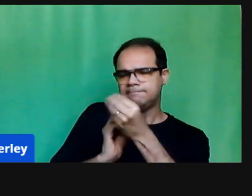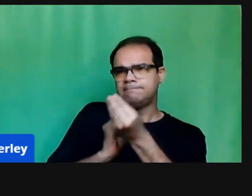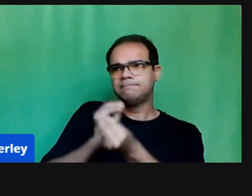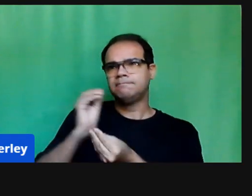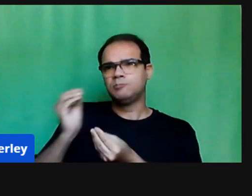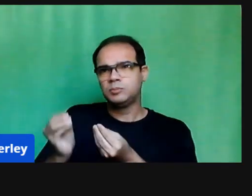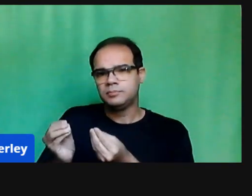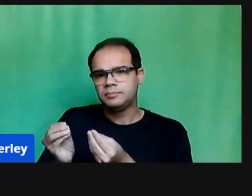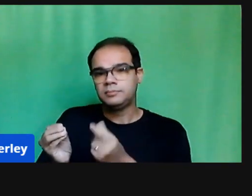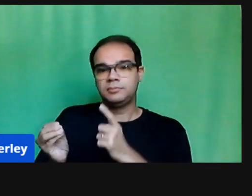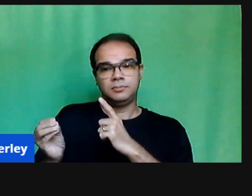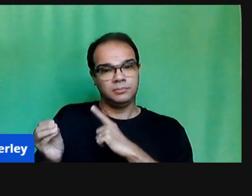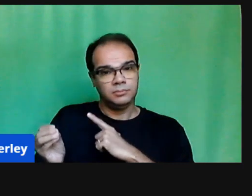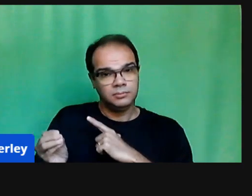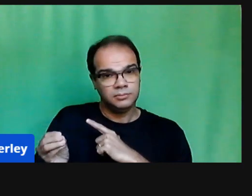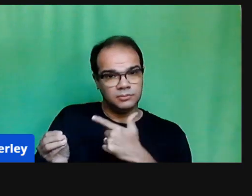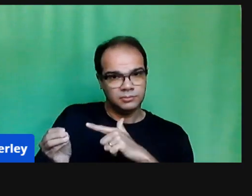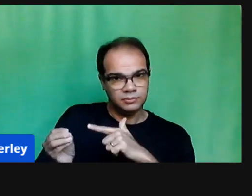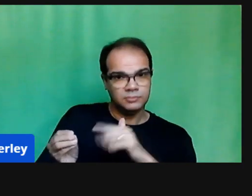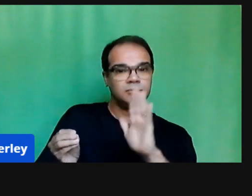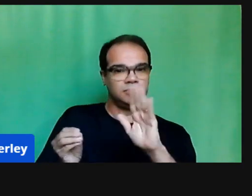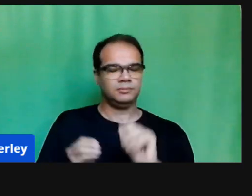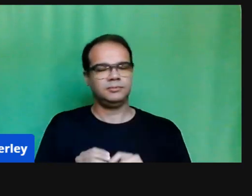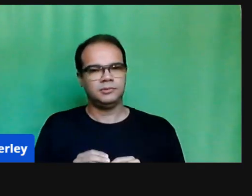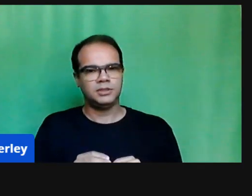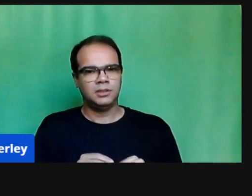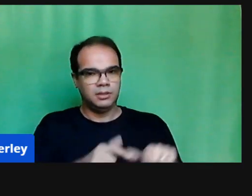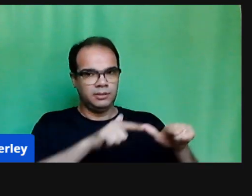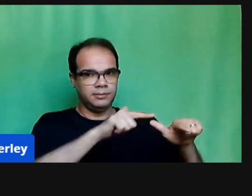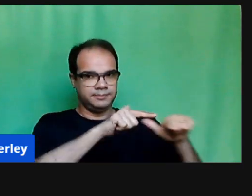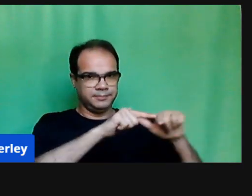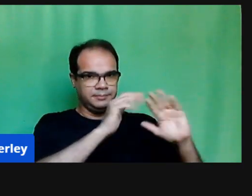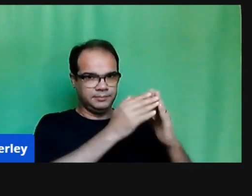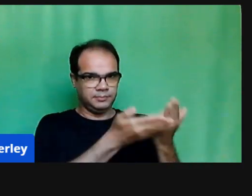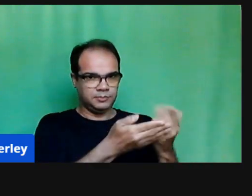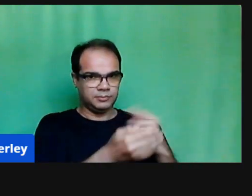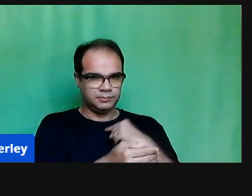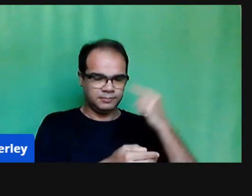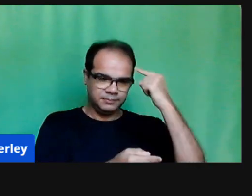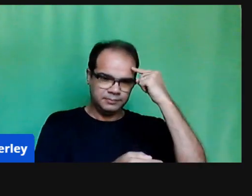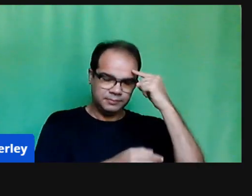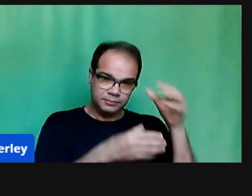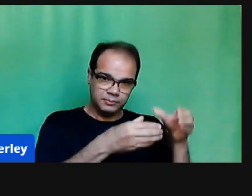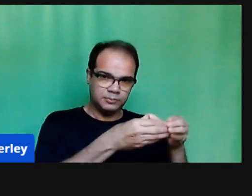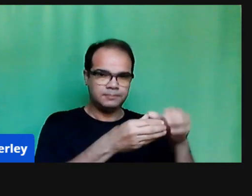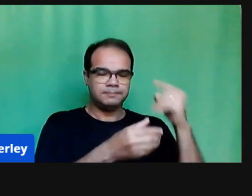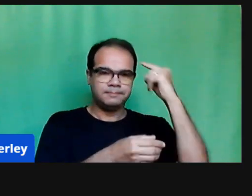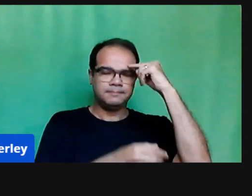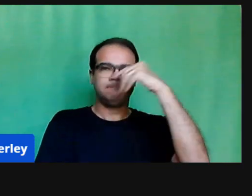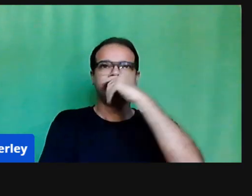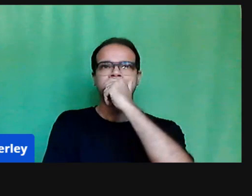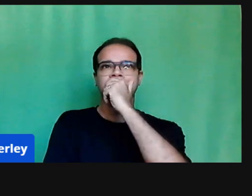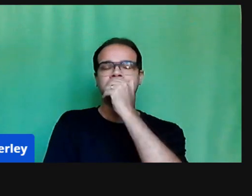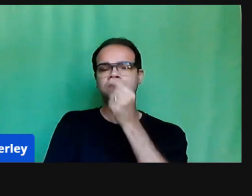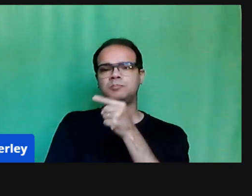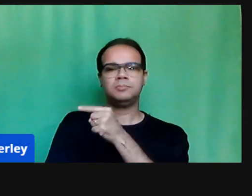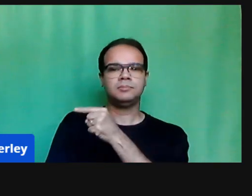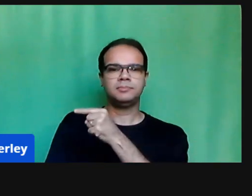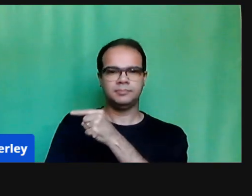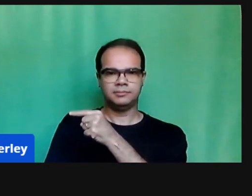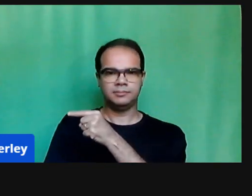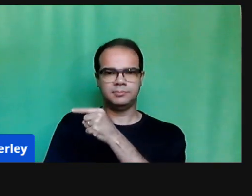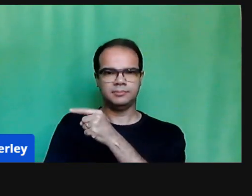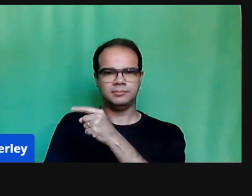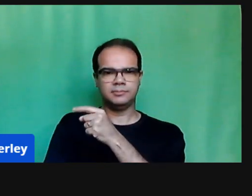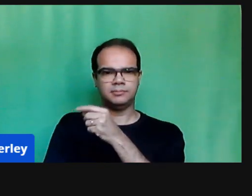termos acadêmicos, em termos de como que as nossas crianças estavam, em que pese que isso também foi feito, ou